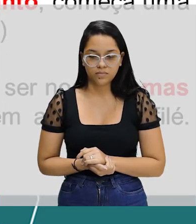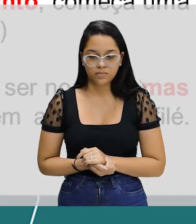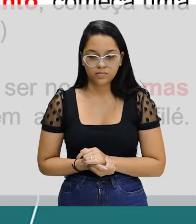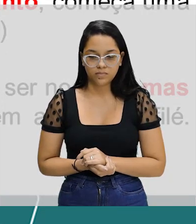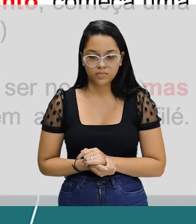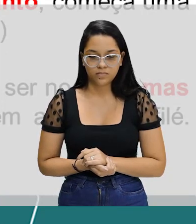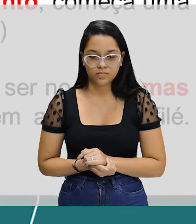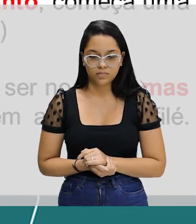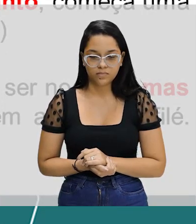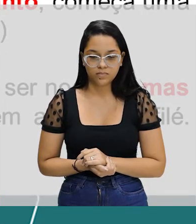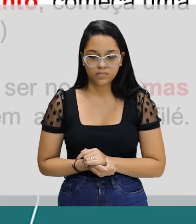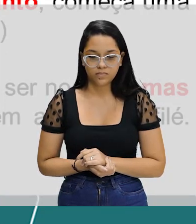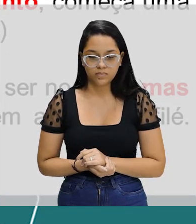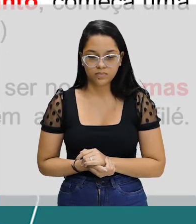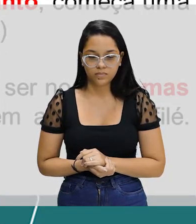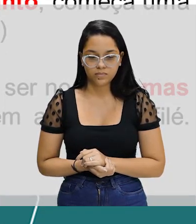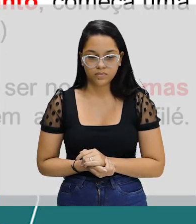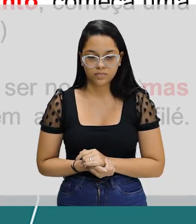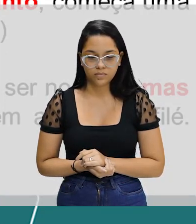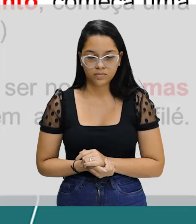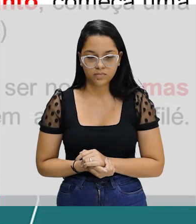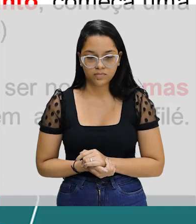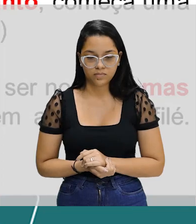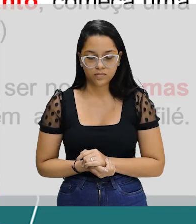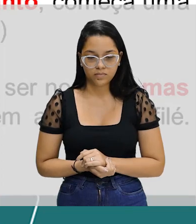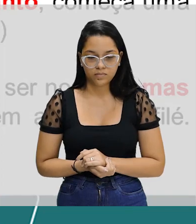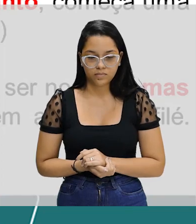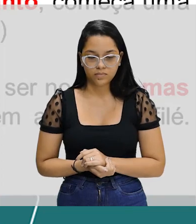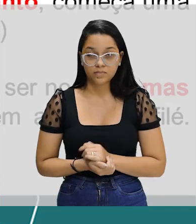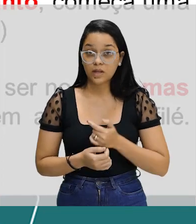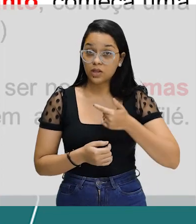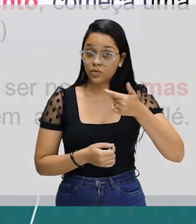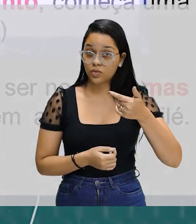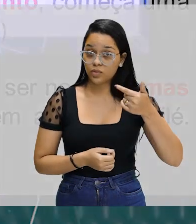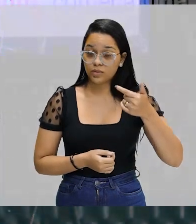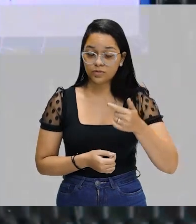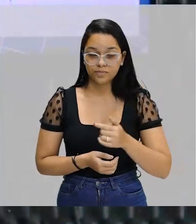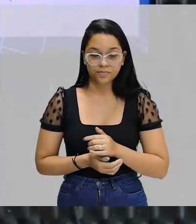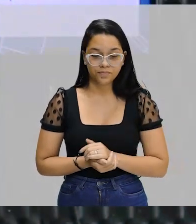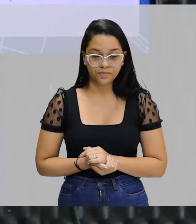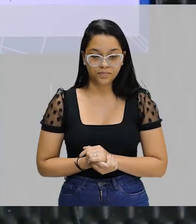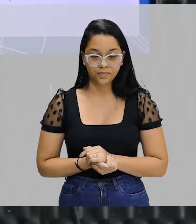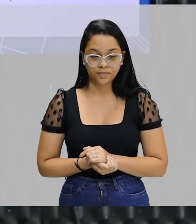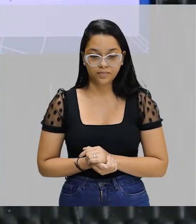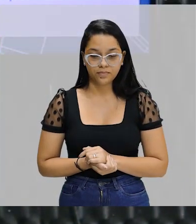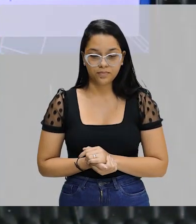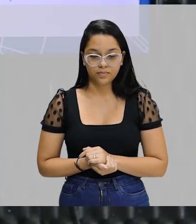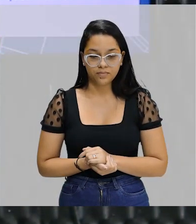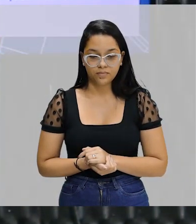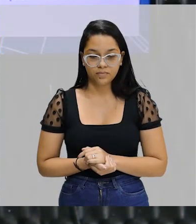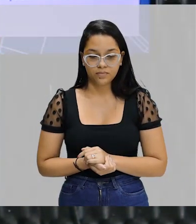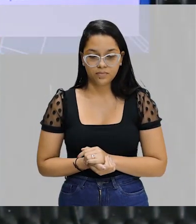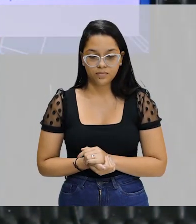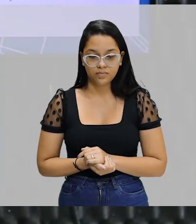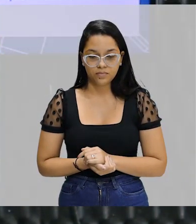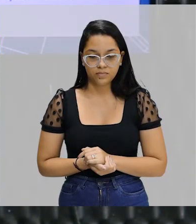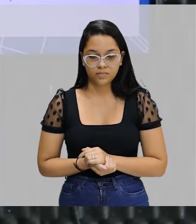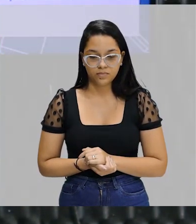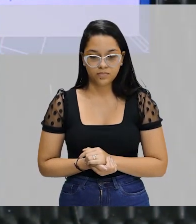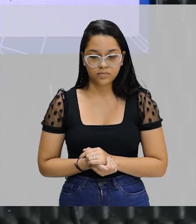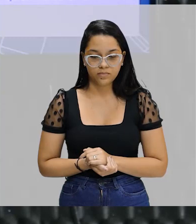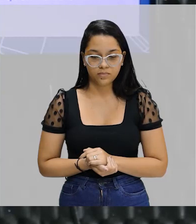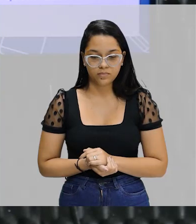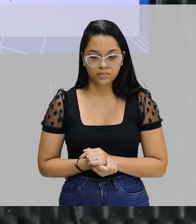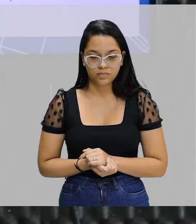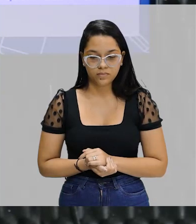fevereiro de 2009. Enunciado 2. Internet sem sair do sofá. Novas